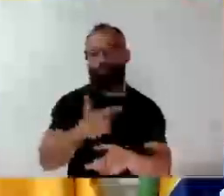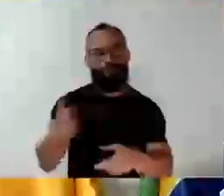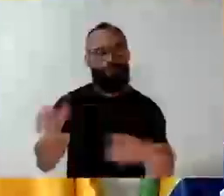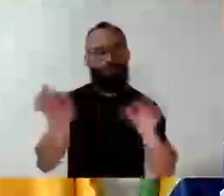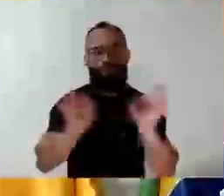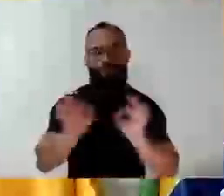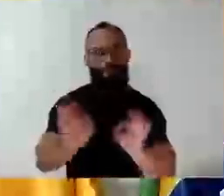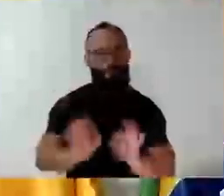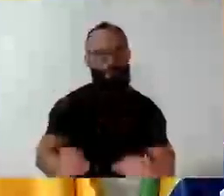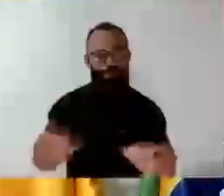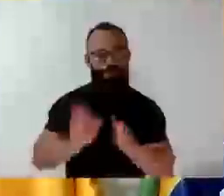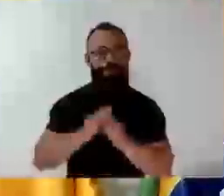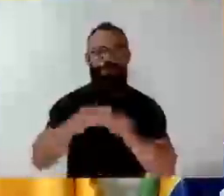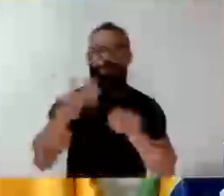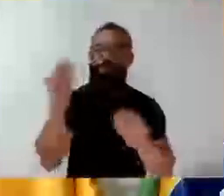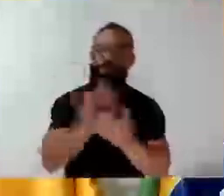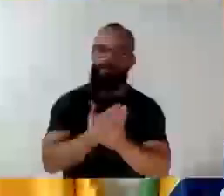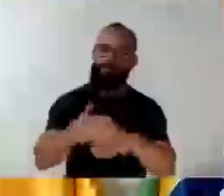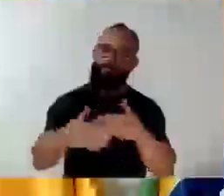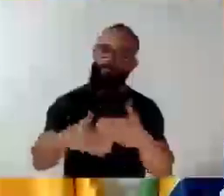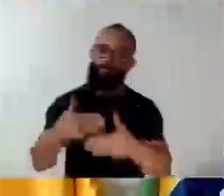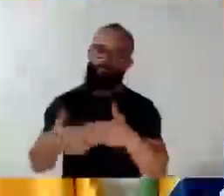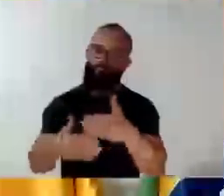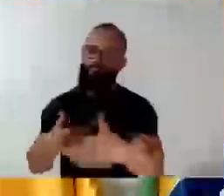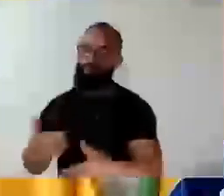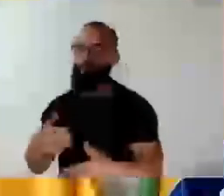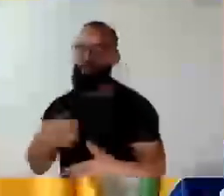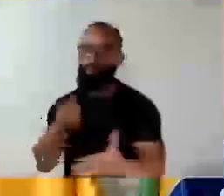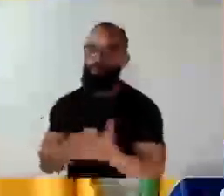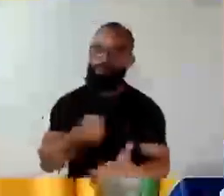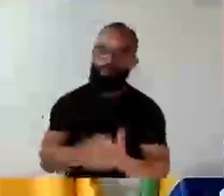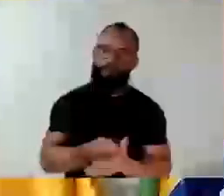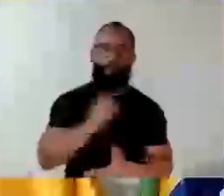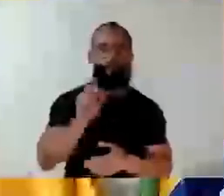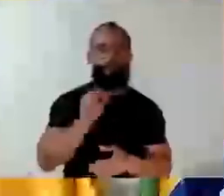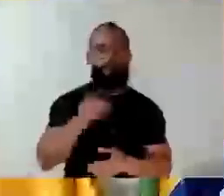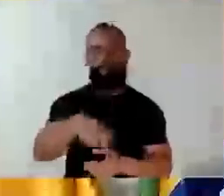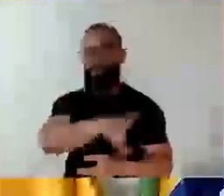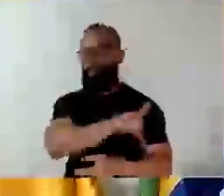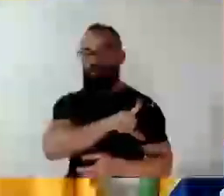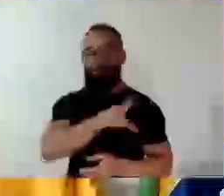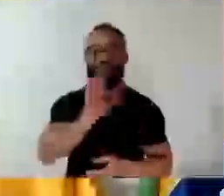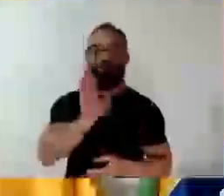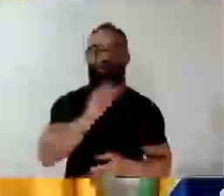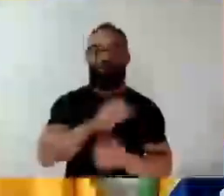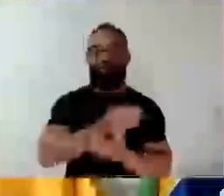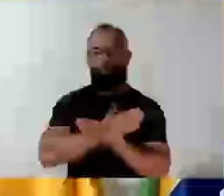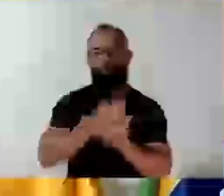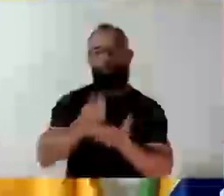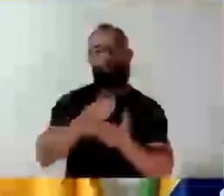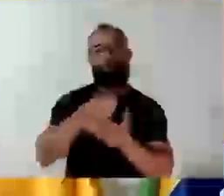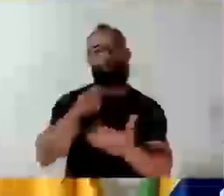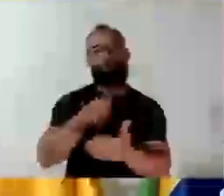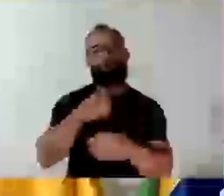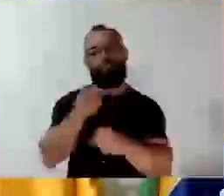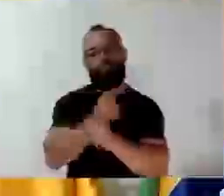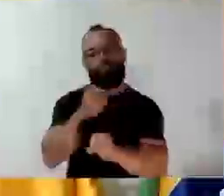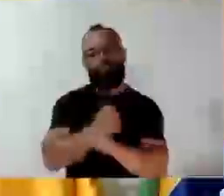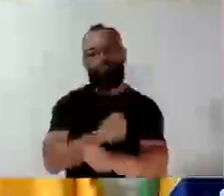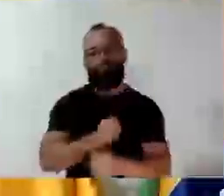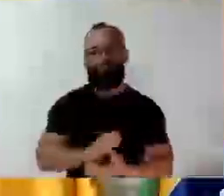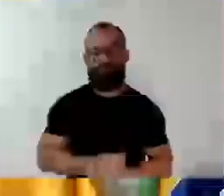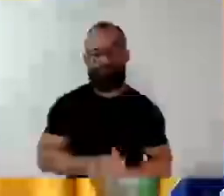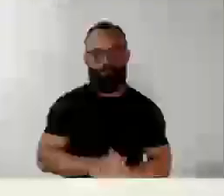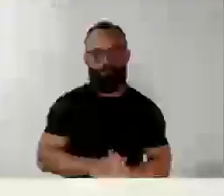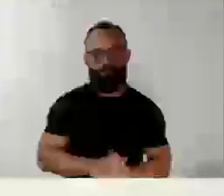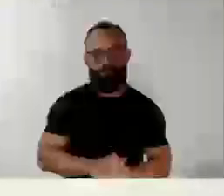processo para cobrar aquilo que a gente já denunciou desde o início da obra. Palavra para vereador Zezé. Obrigado, vereadora.